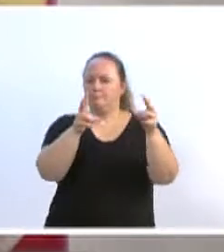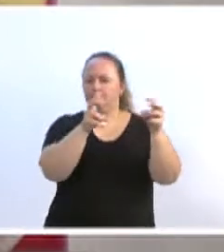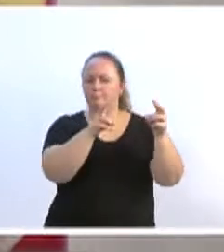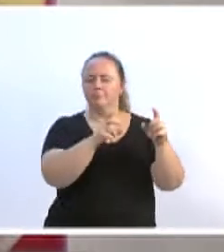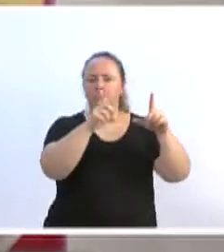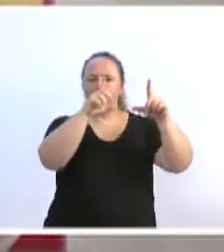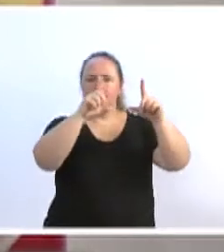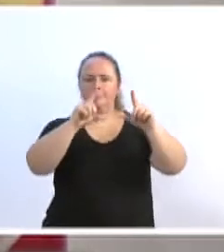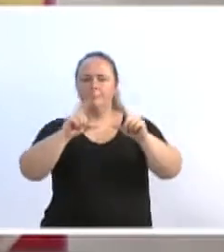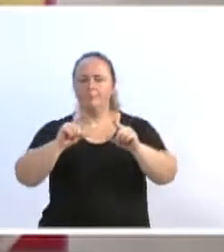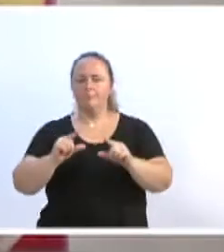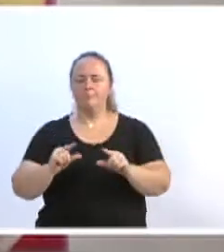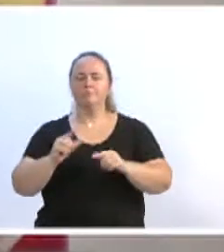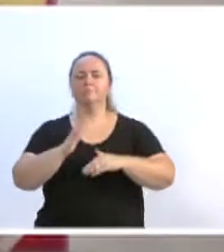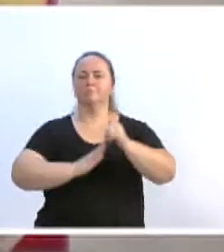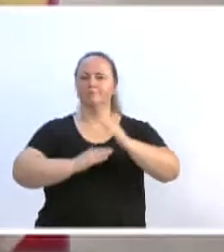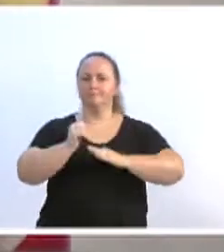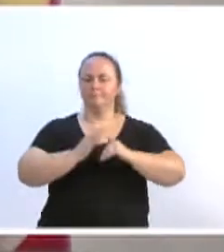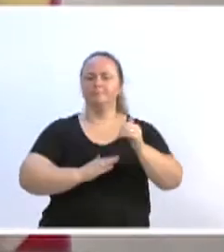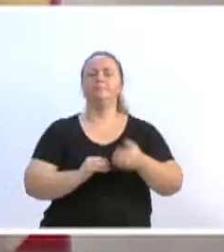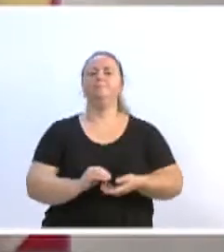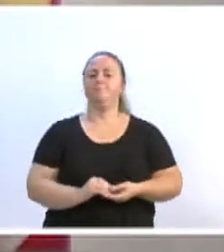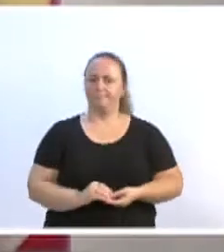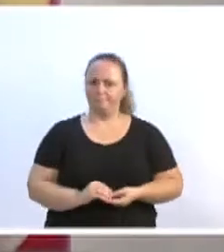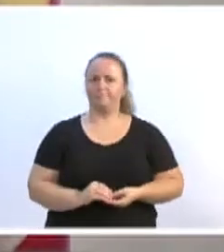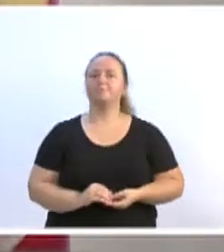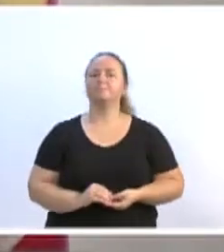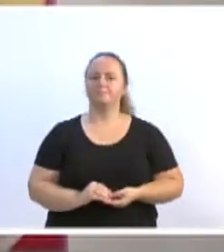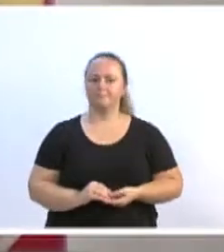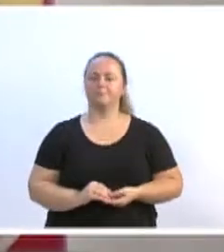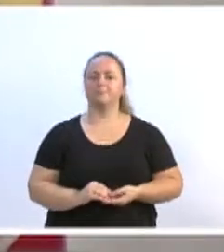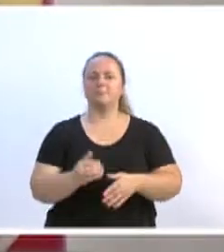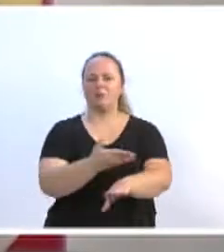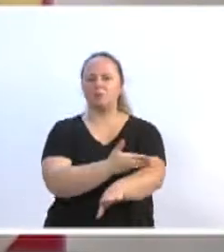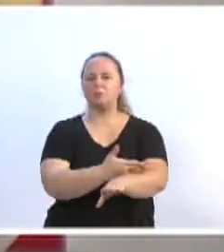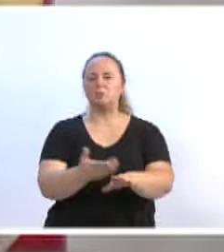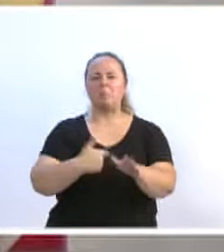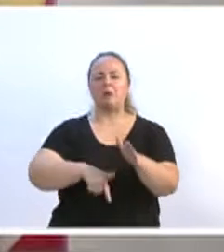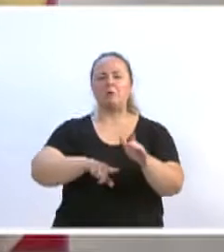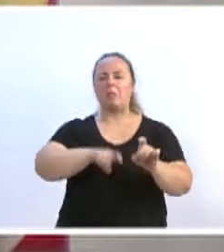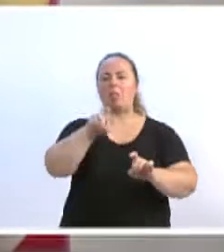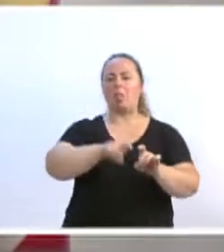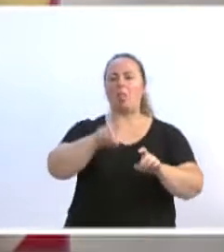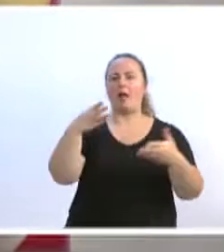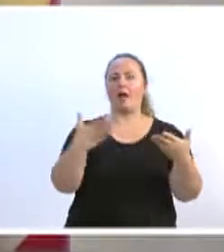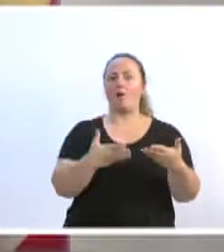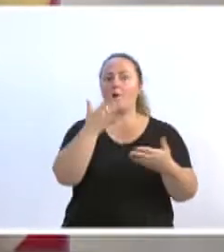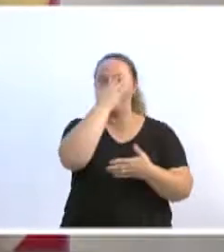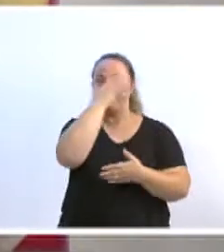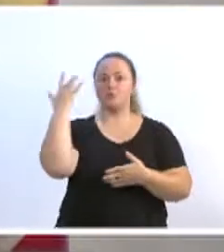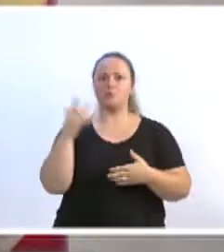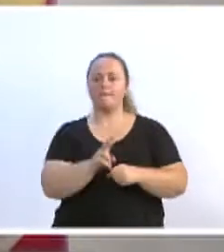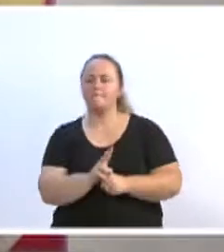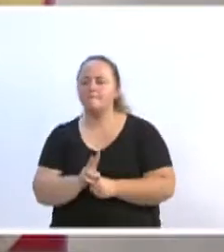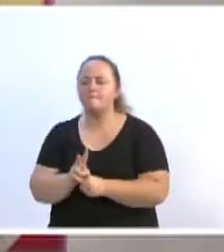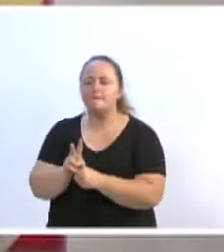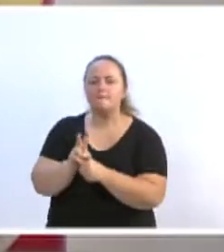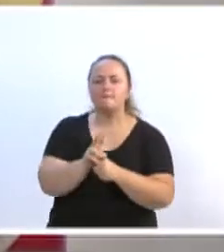dessas práticas aqui na nossa cidade. Então, é sinal de que as nossas ações têm rendido,